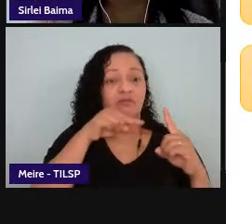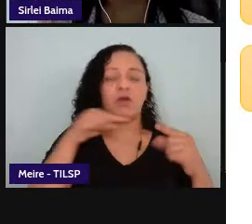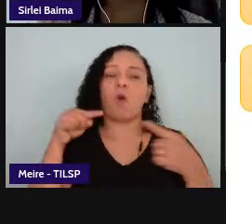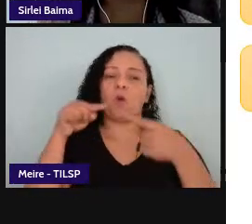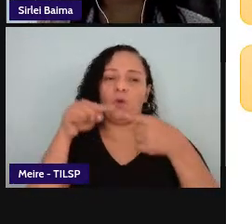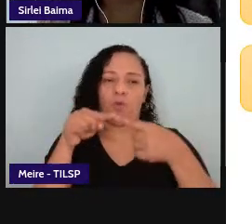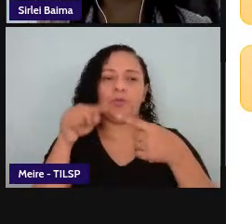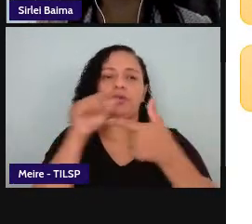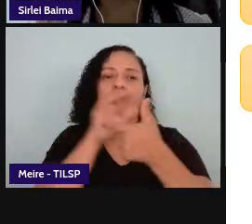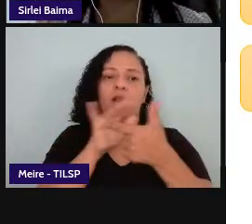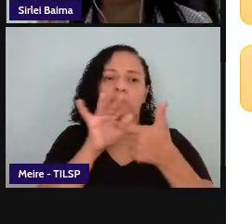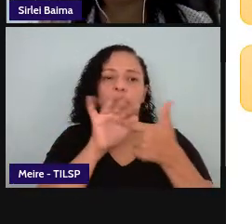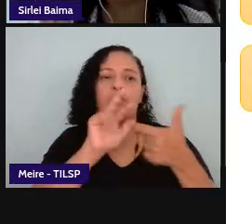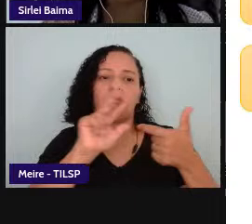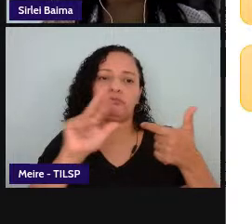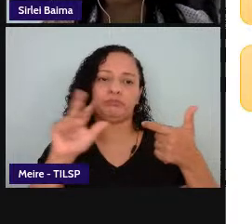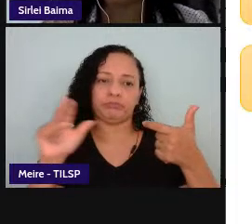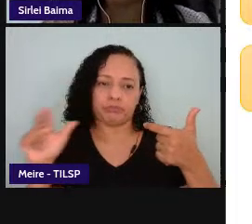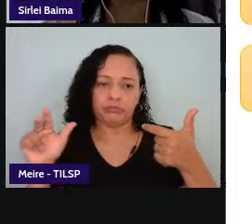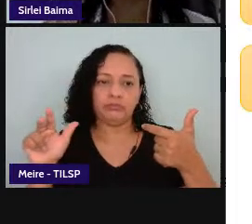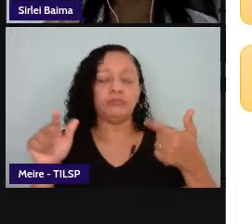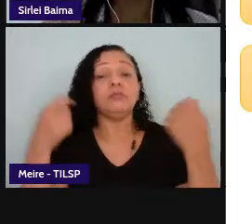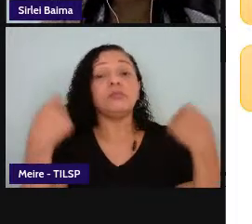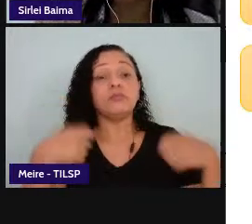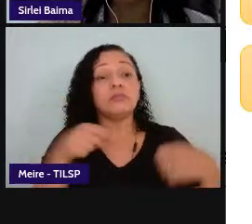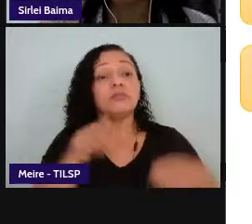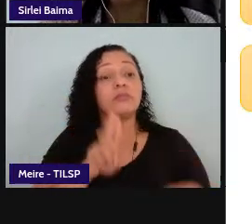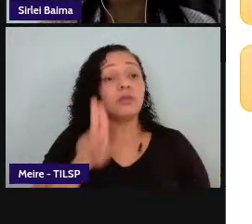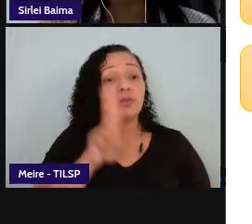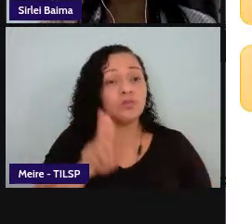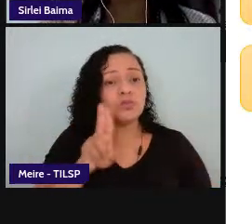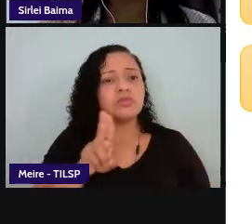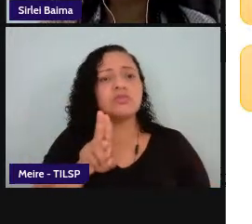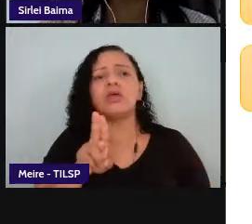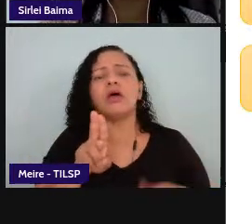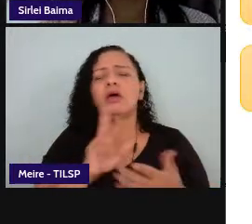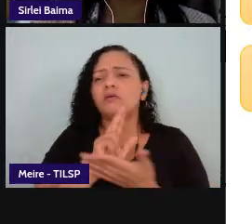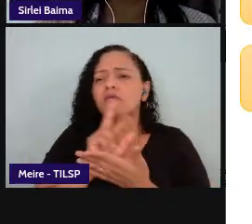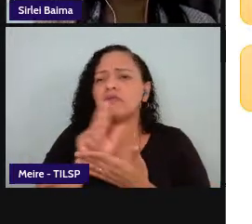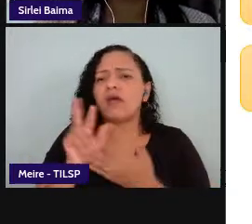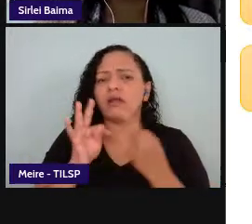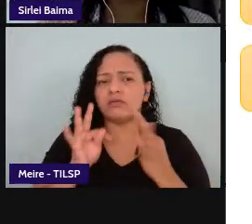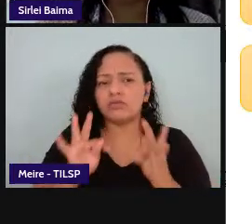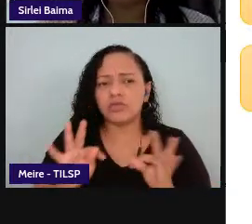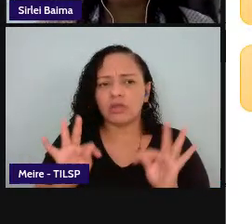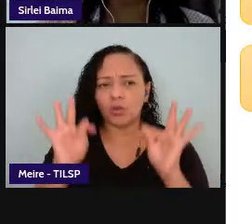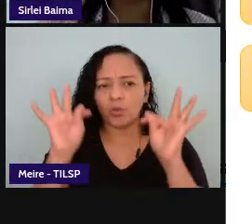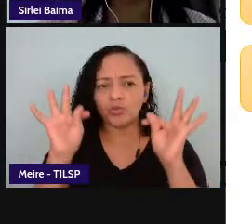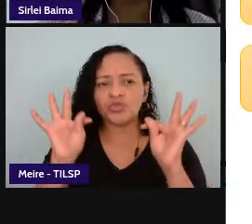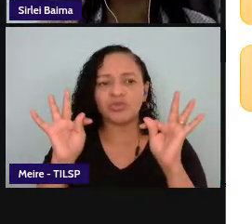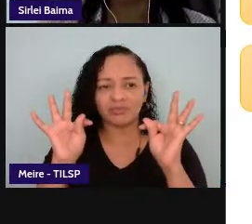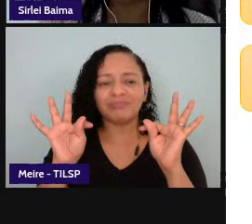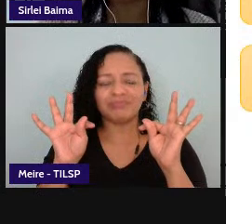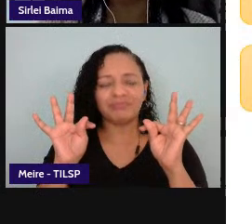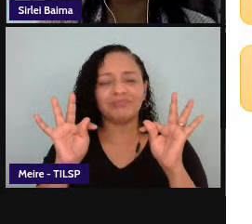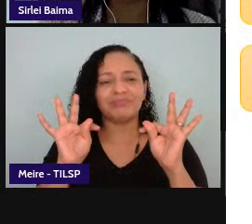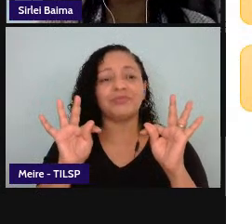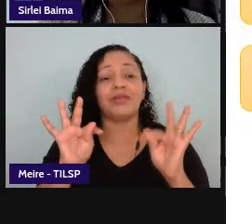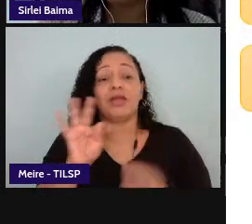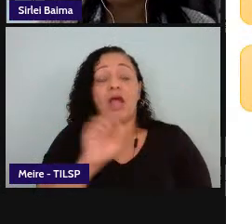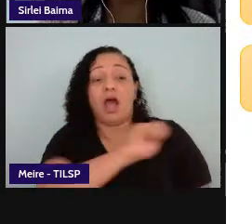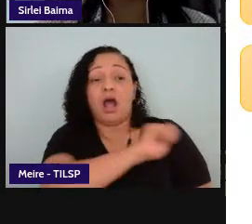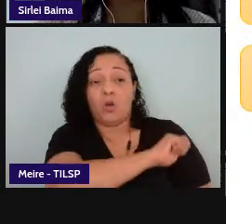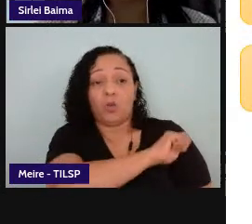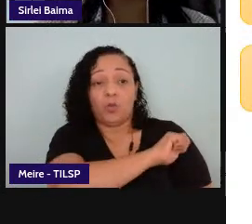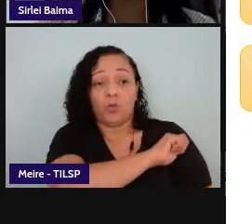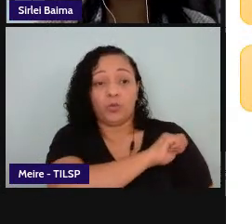preciso usar criativamente essas mídias e também esse estudante do ensino médio ele precisa